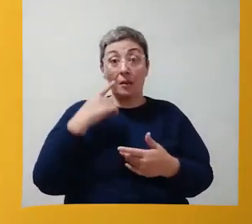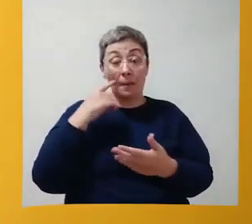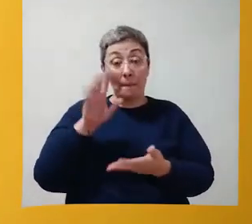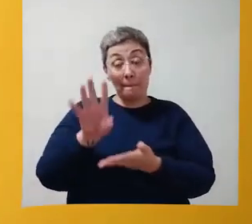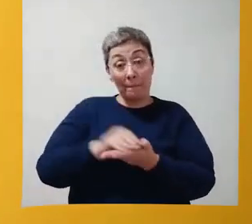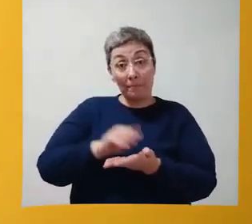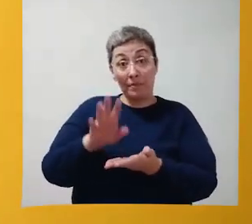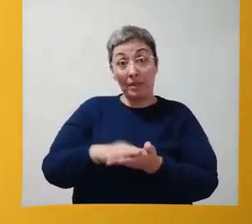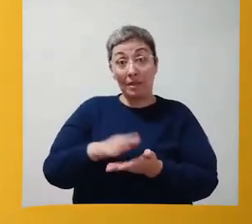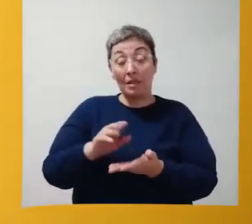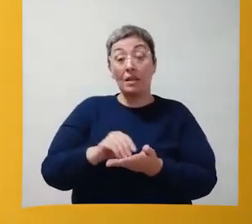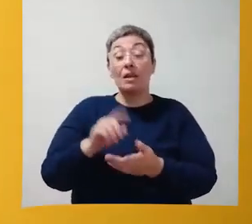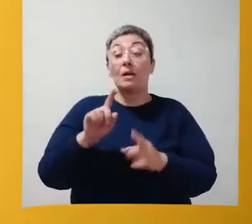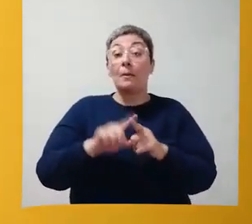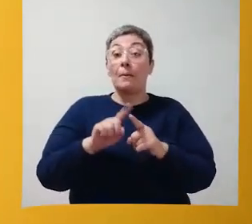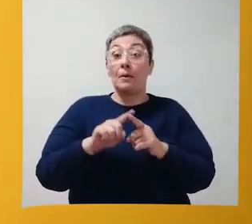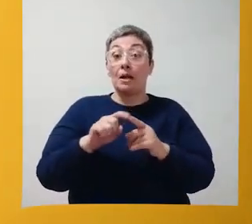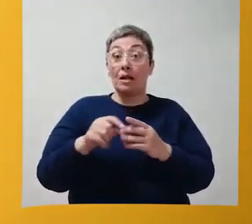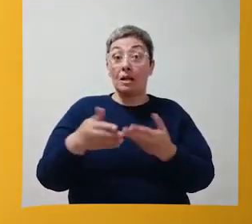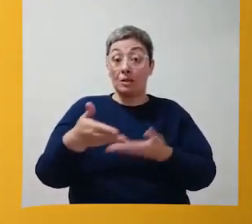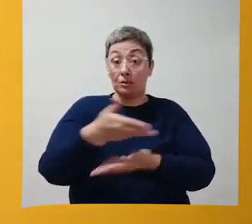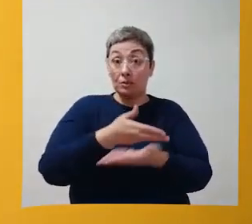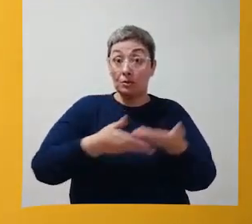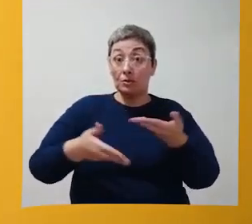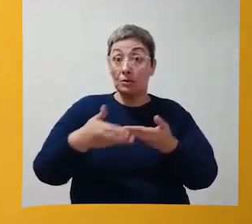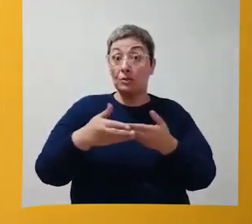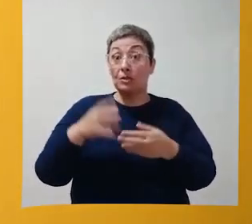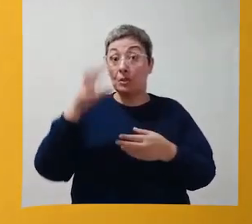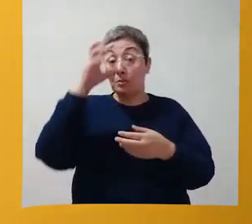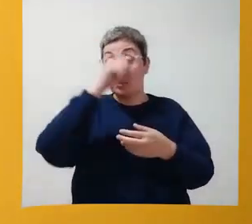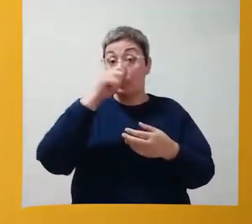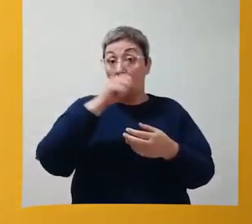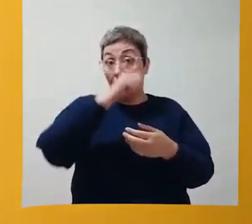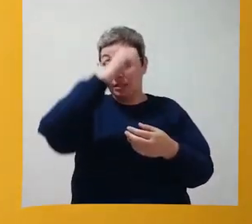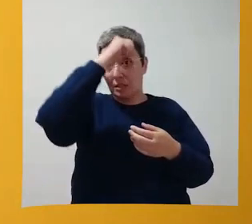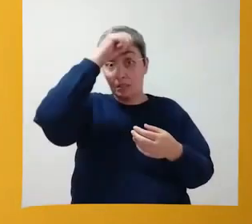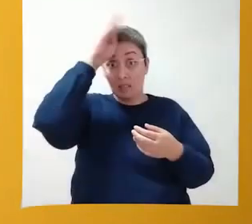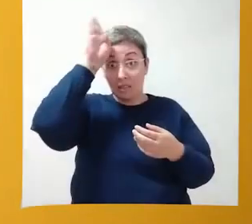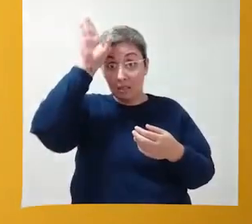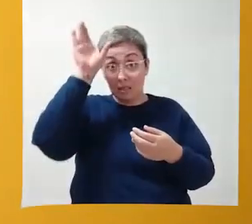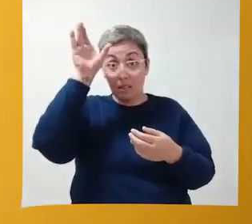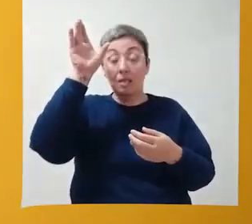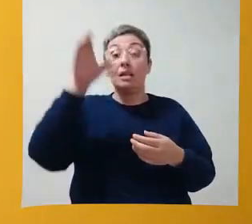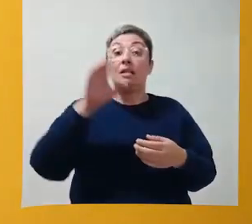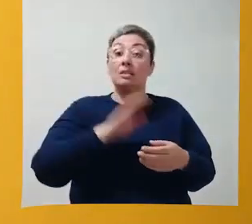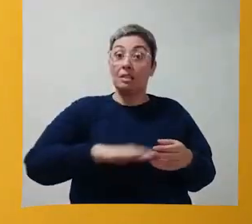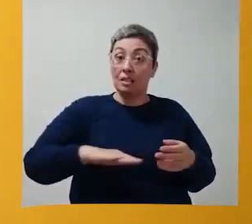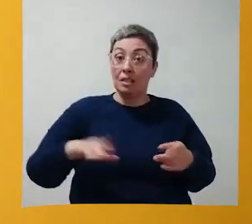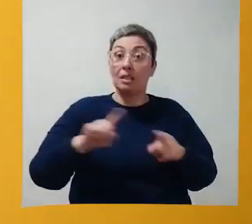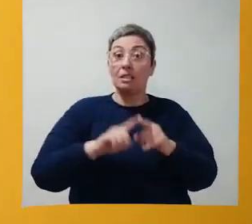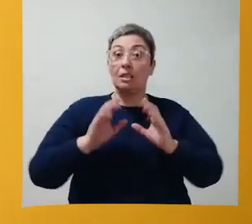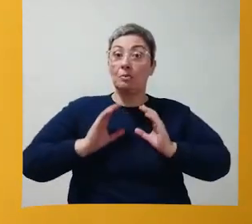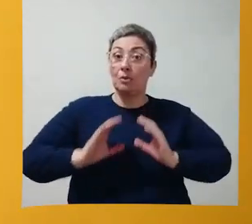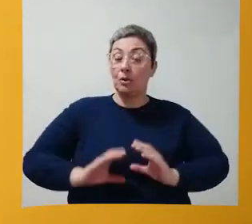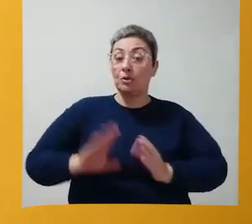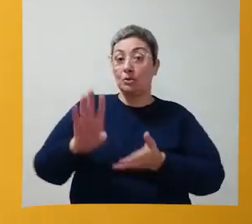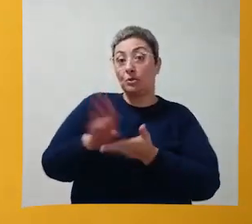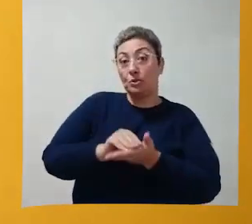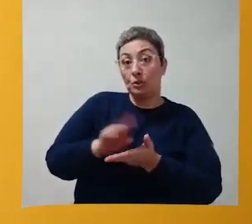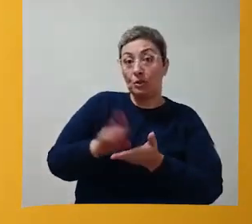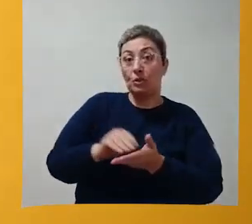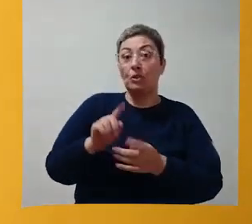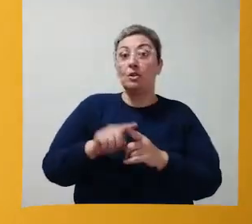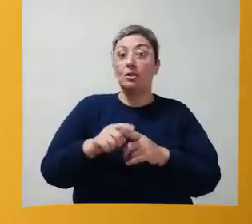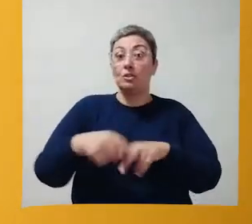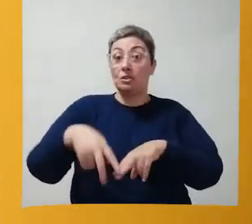A imitação, ela faz parte do processo de alfabetização da criança. Então, o comportamento de imitar, o